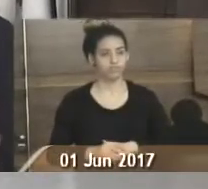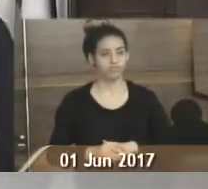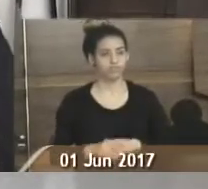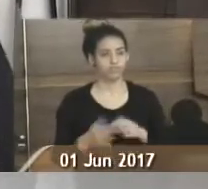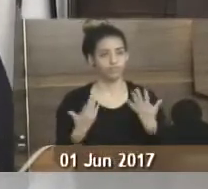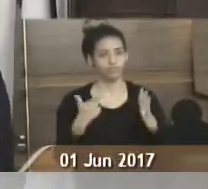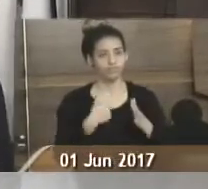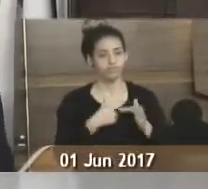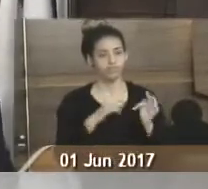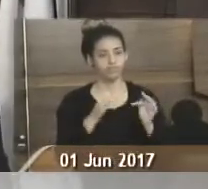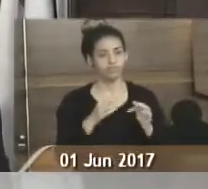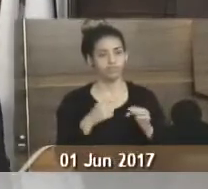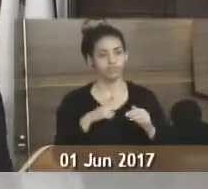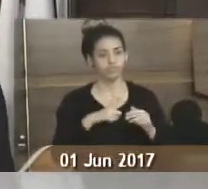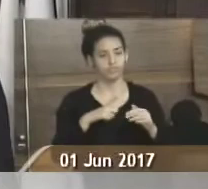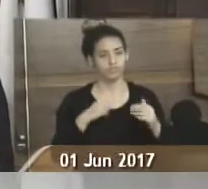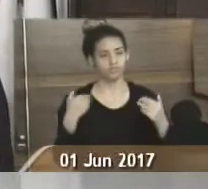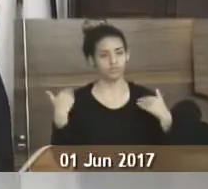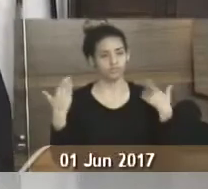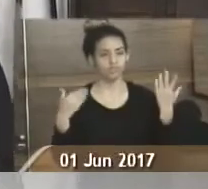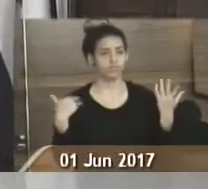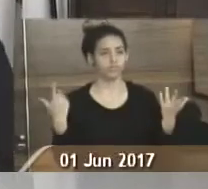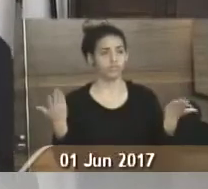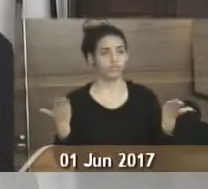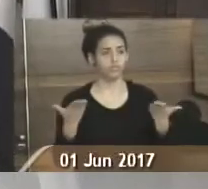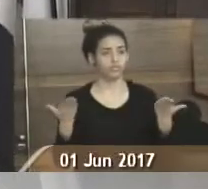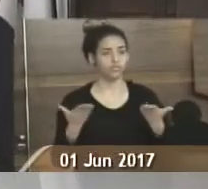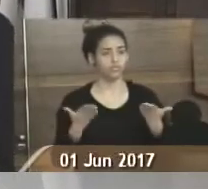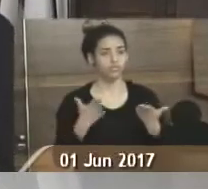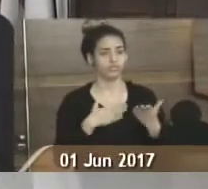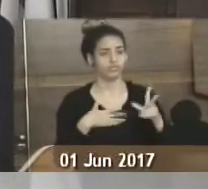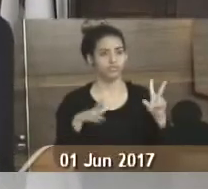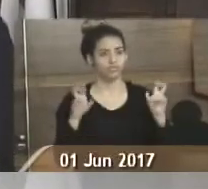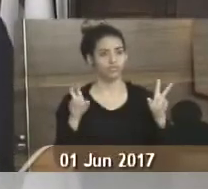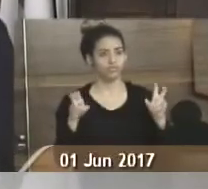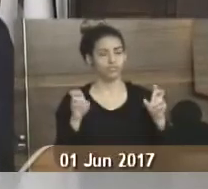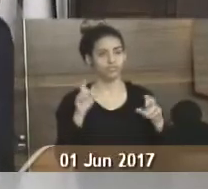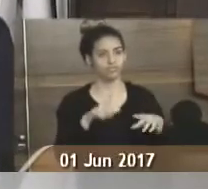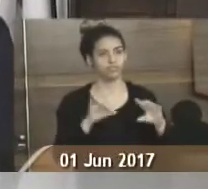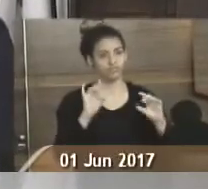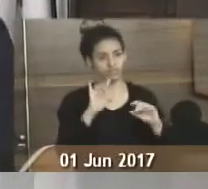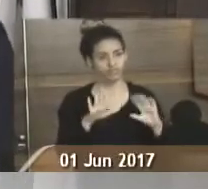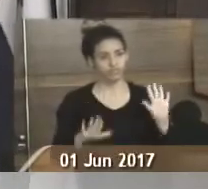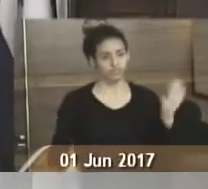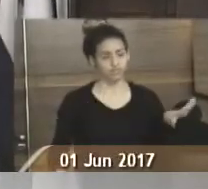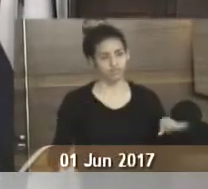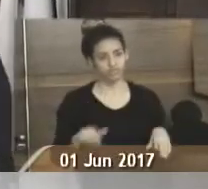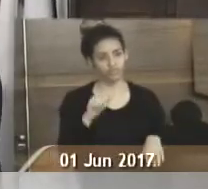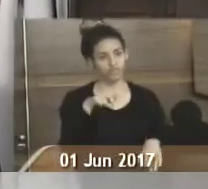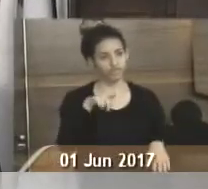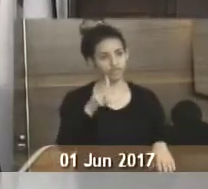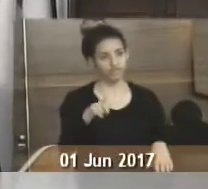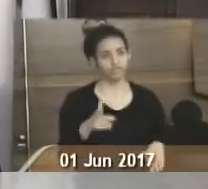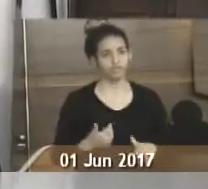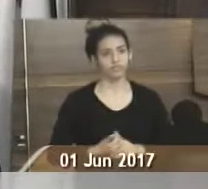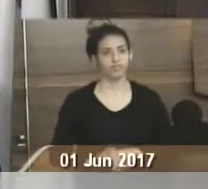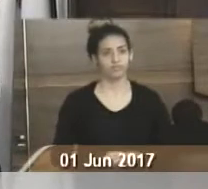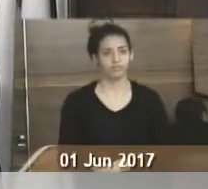parabéns, eu fico com, eu tenho muito orgulho coincidentemente hoje, a minha pauta é toda de Praia do Anil, mas foi coincidência mesmo,